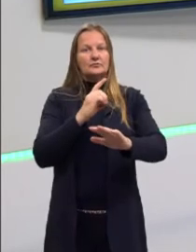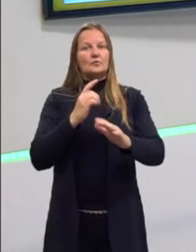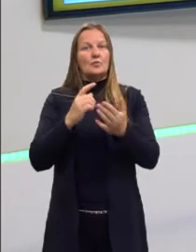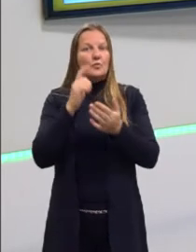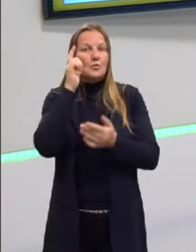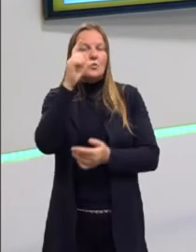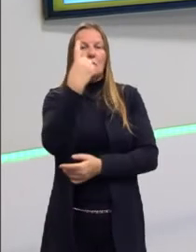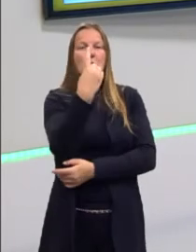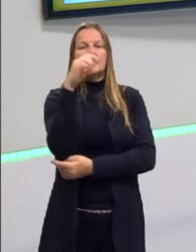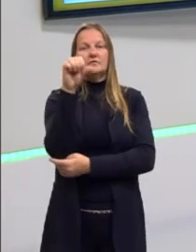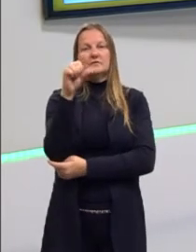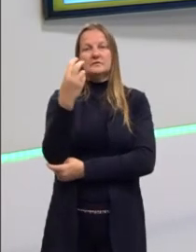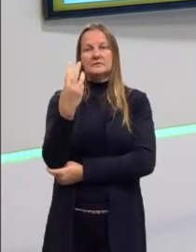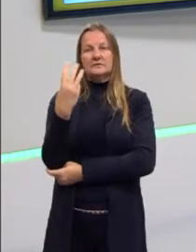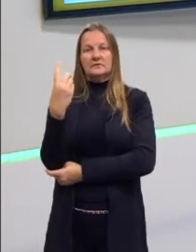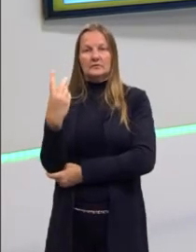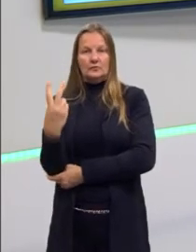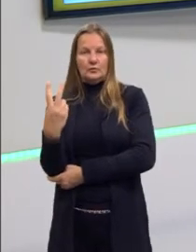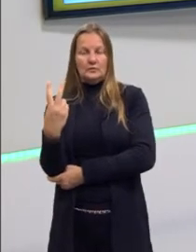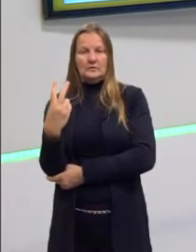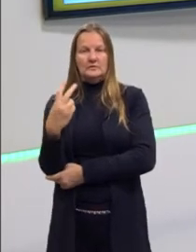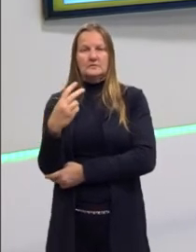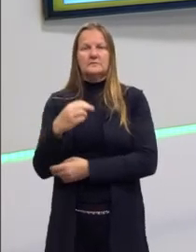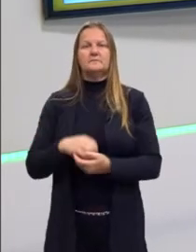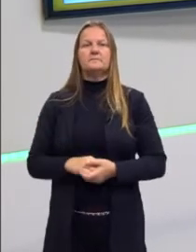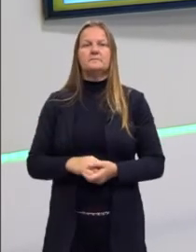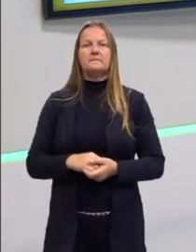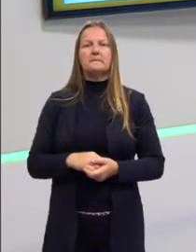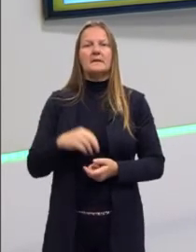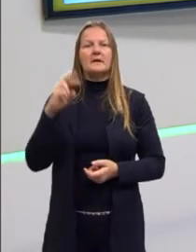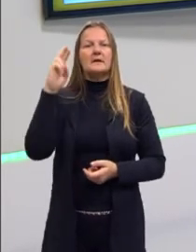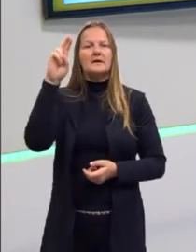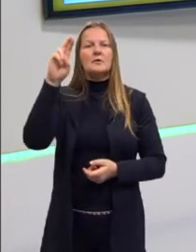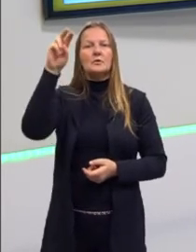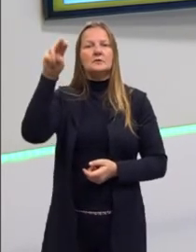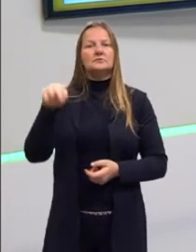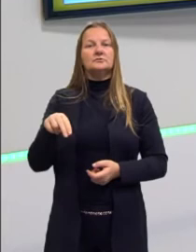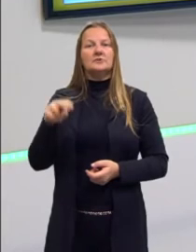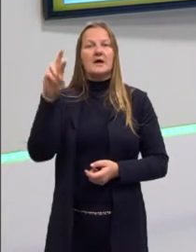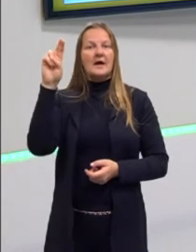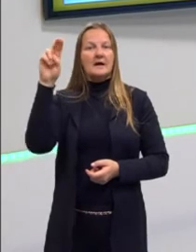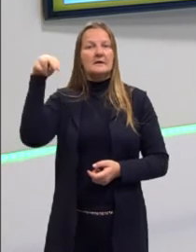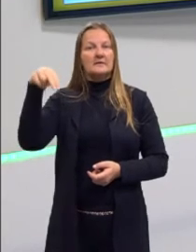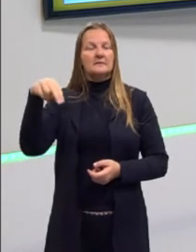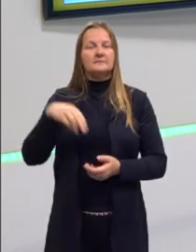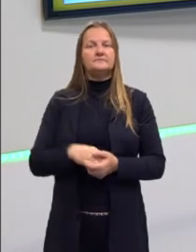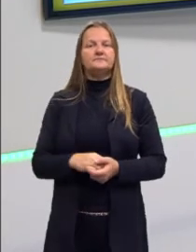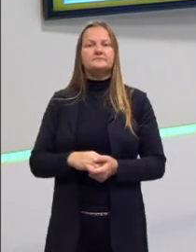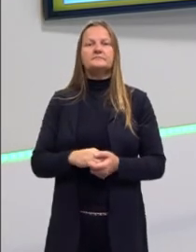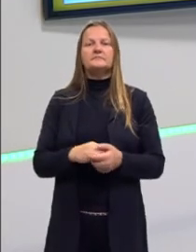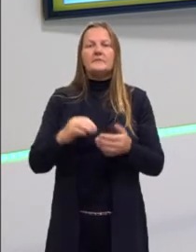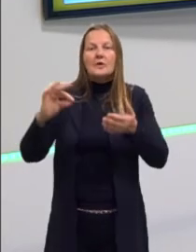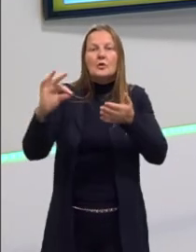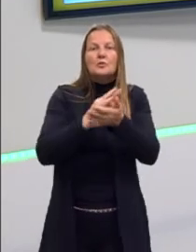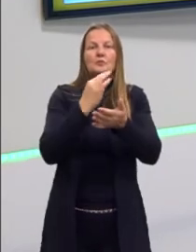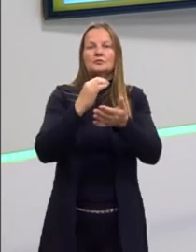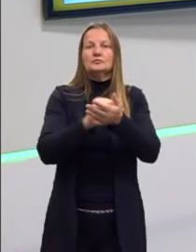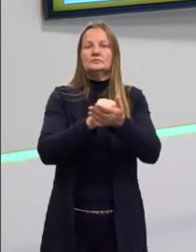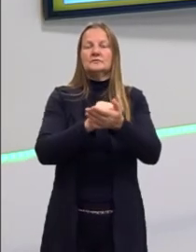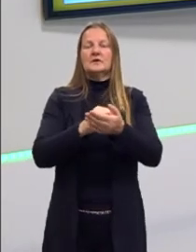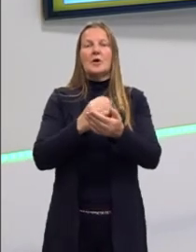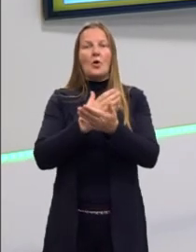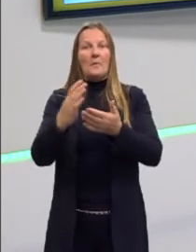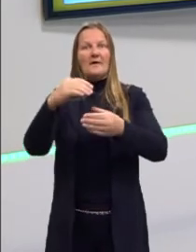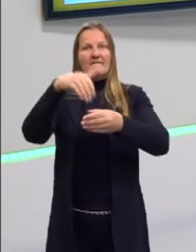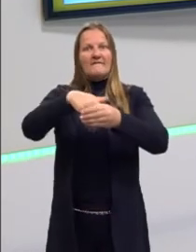1932, no Rio Grande do Norte, a Celina Guimarães já consegue se alistar para votar